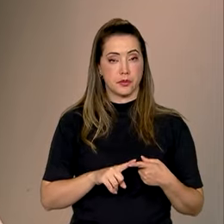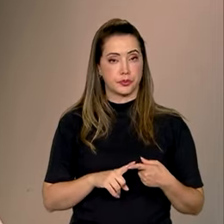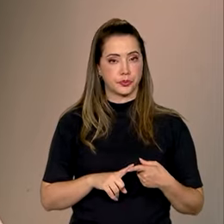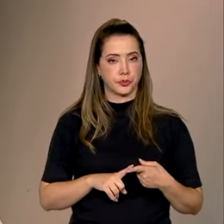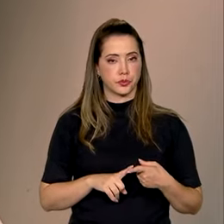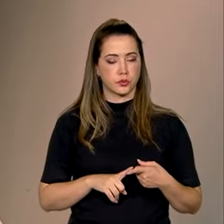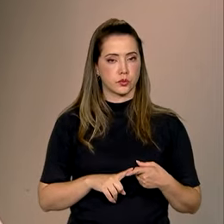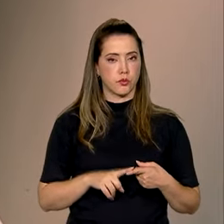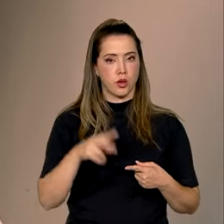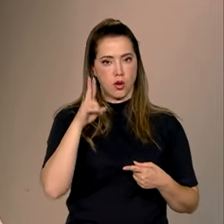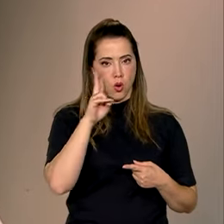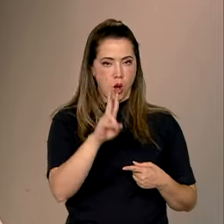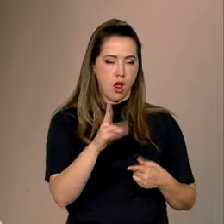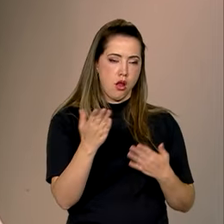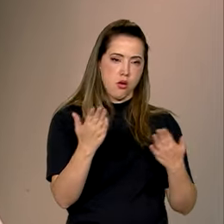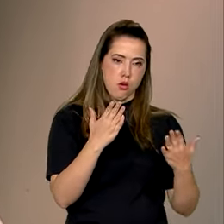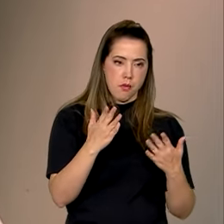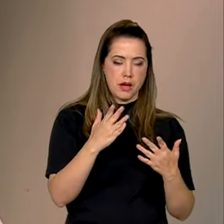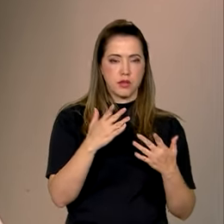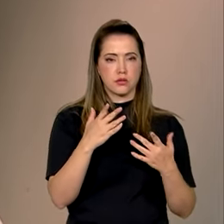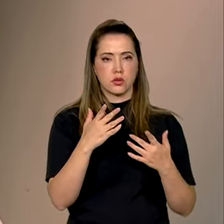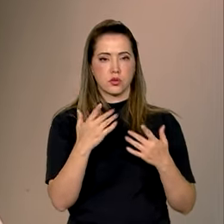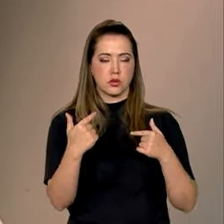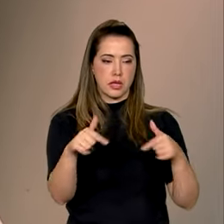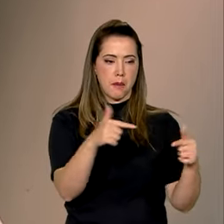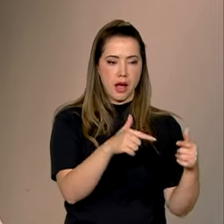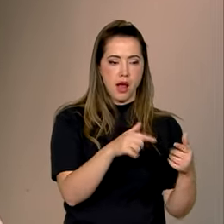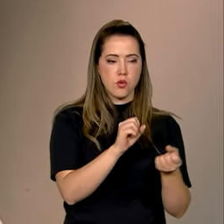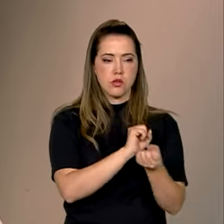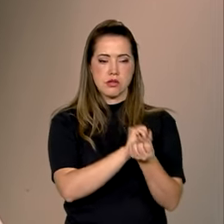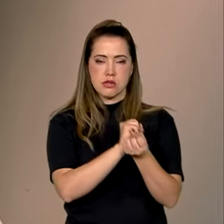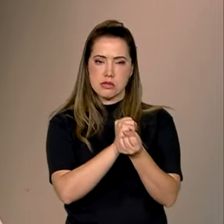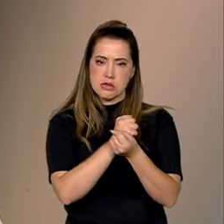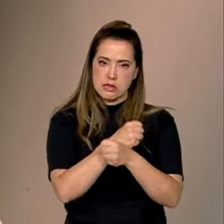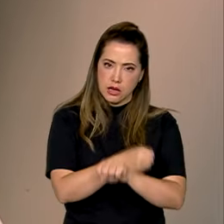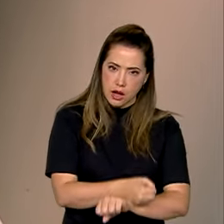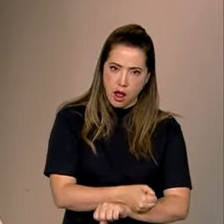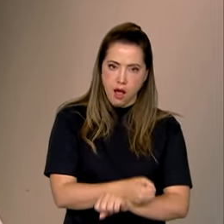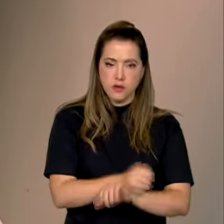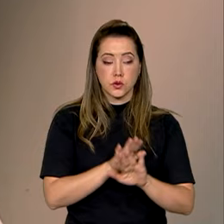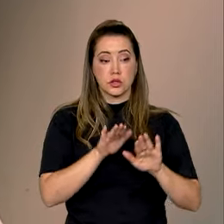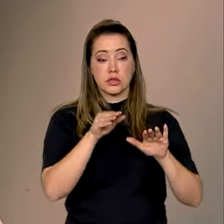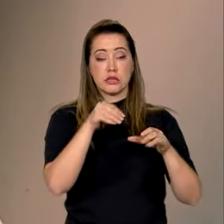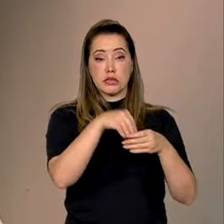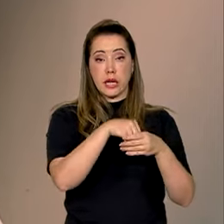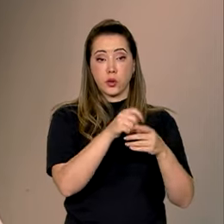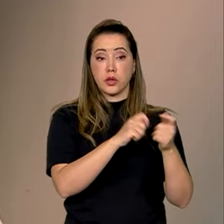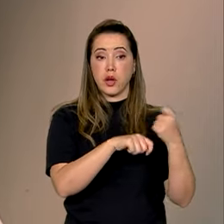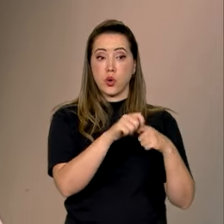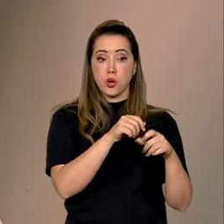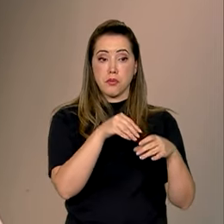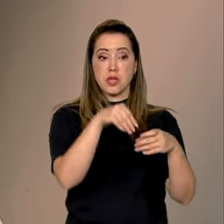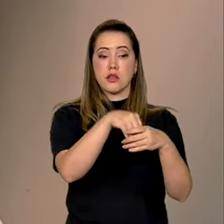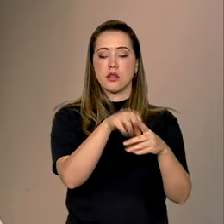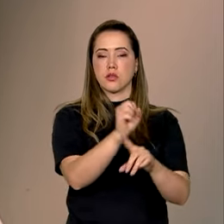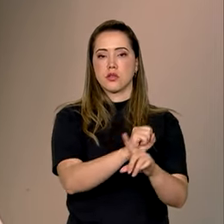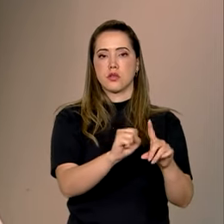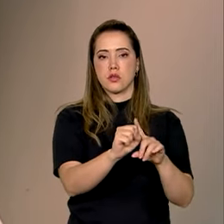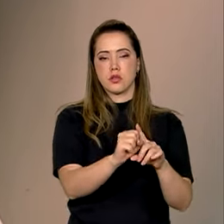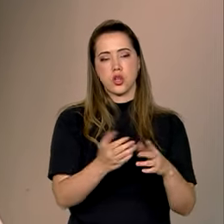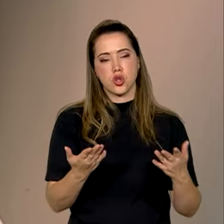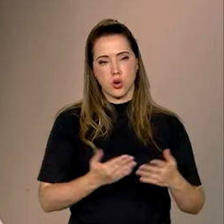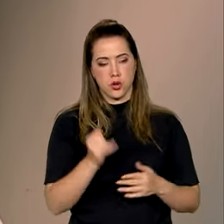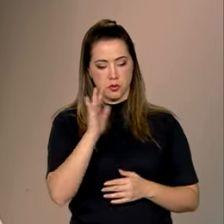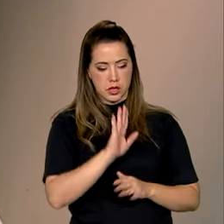na perspectiva do fenômeno social em si do trabalho escravo, do que é o trabalho escravo na perspectiva social e econômica, nós estamos num momento de retomada econômica.